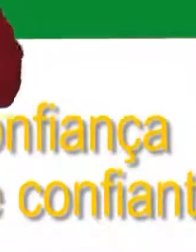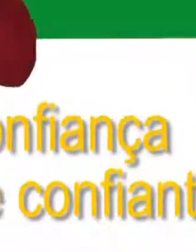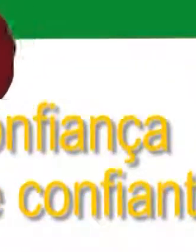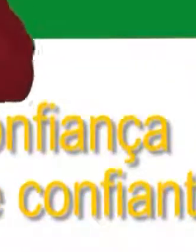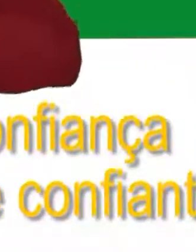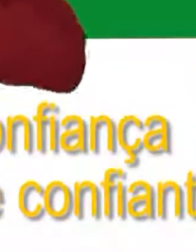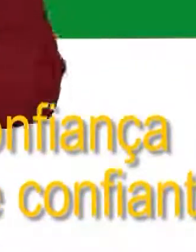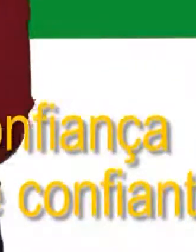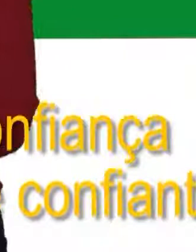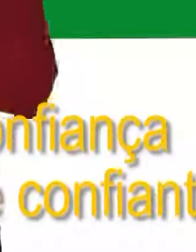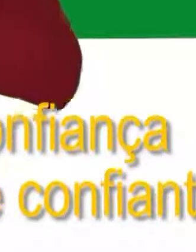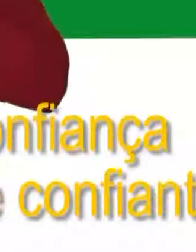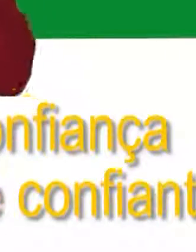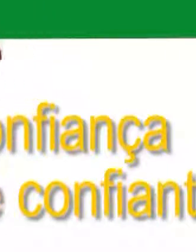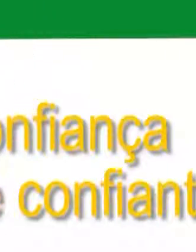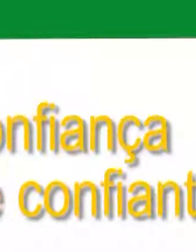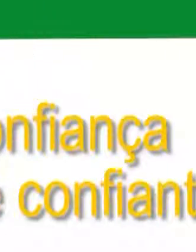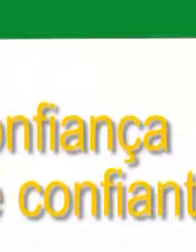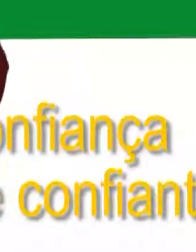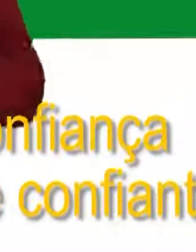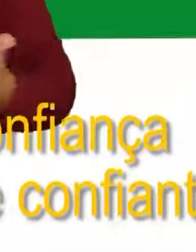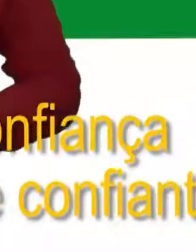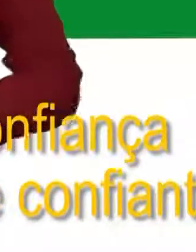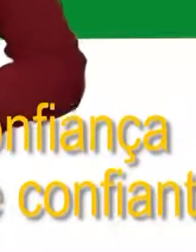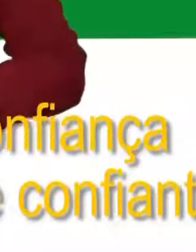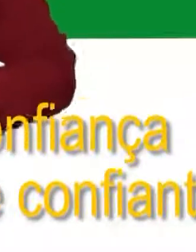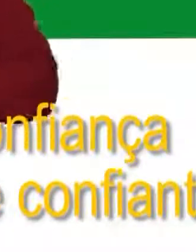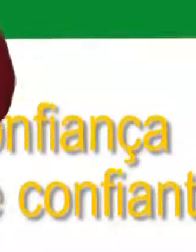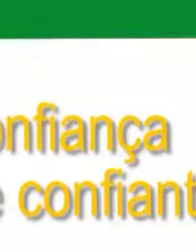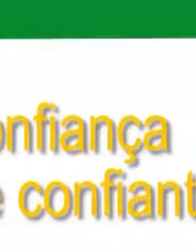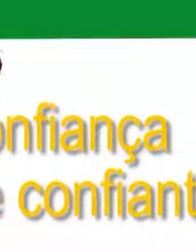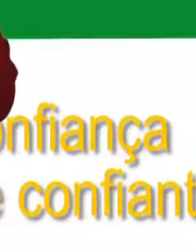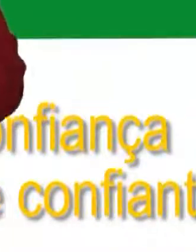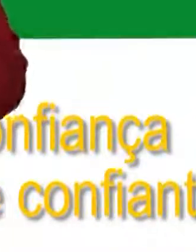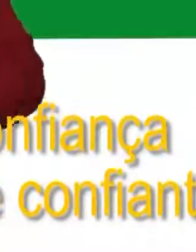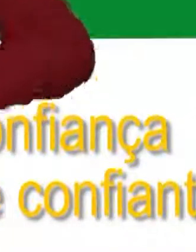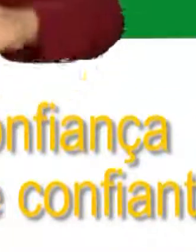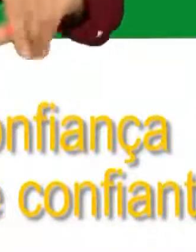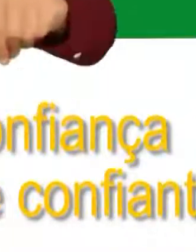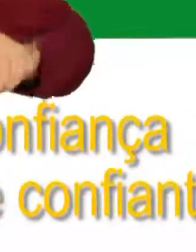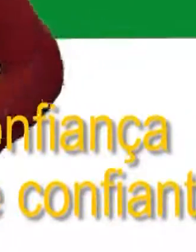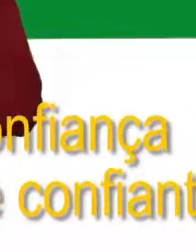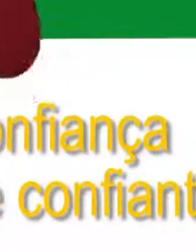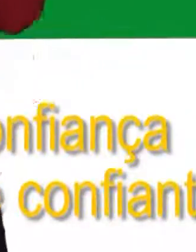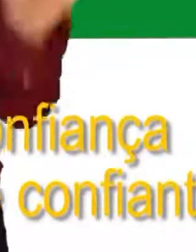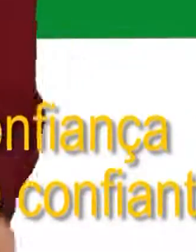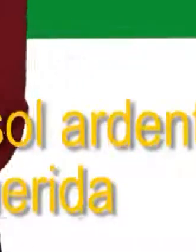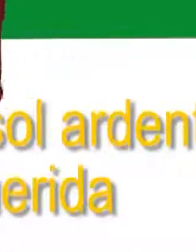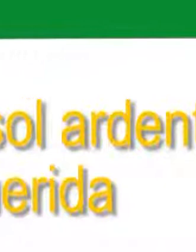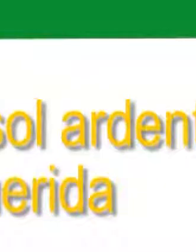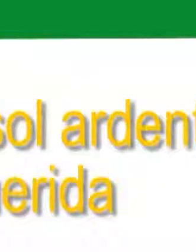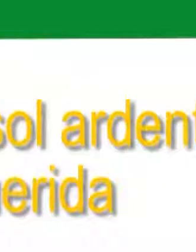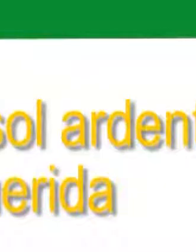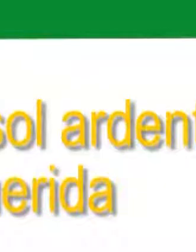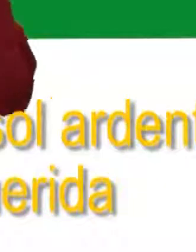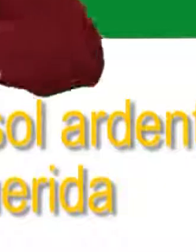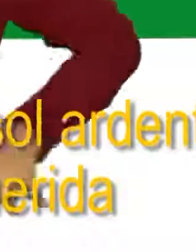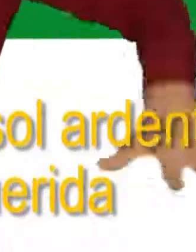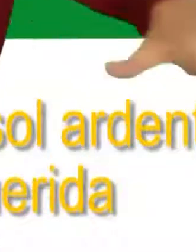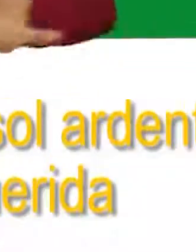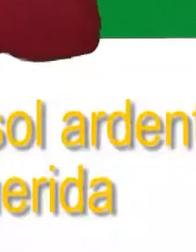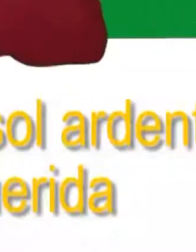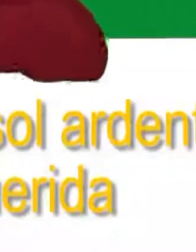Agricultura que traz confiança, na terra perto de gente confiante. Verdes